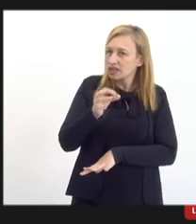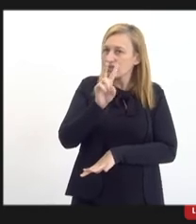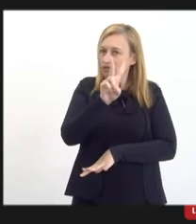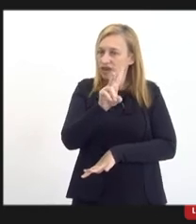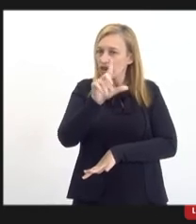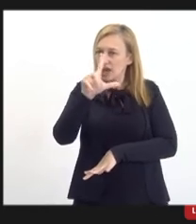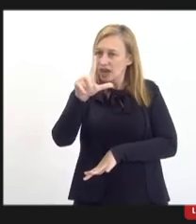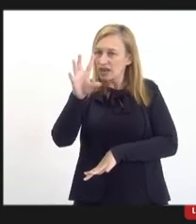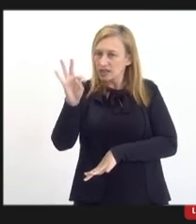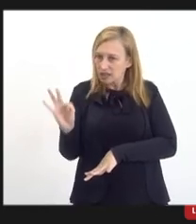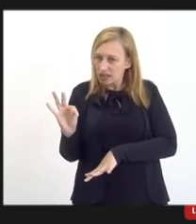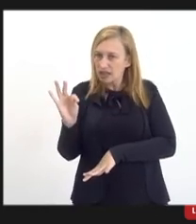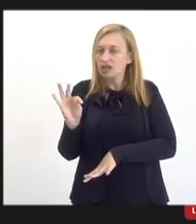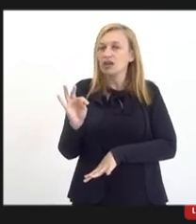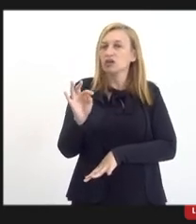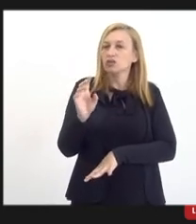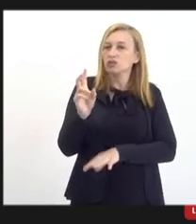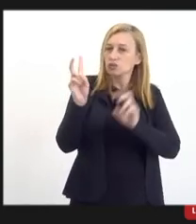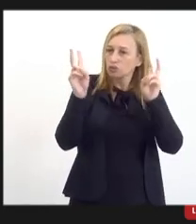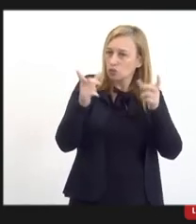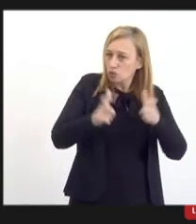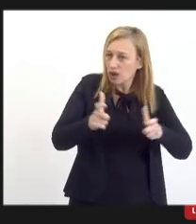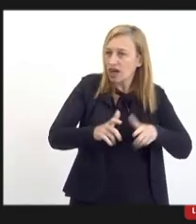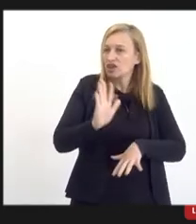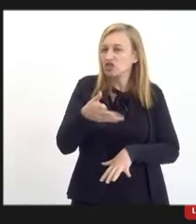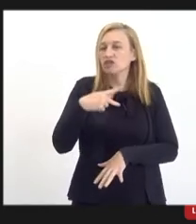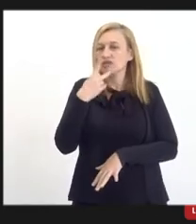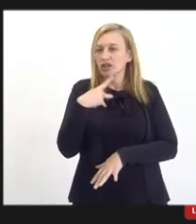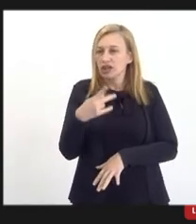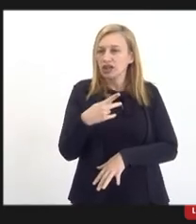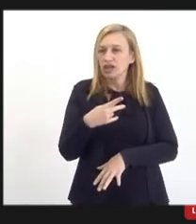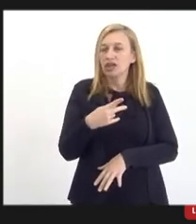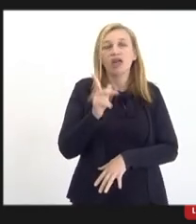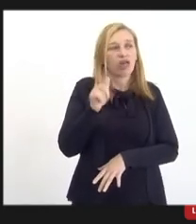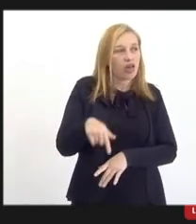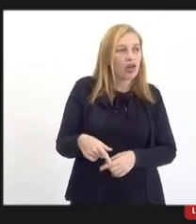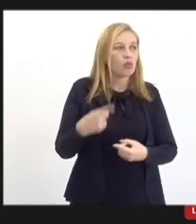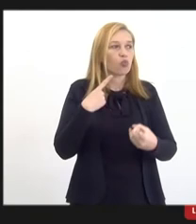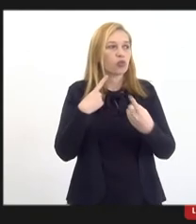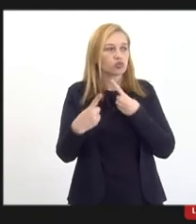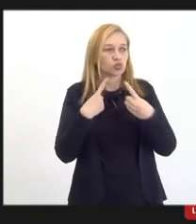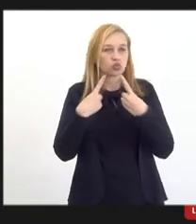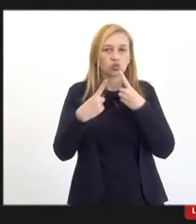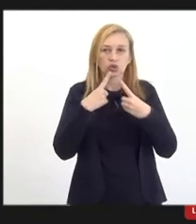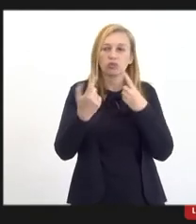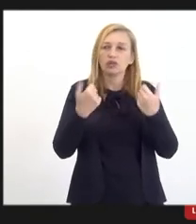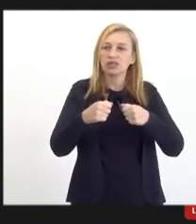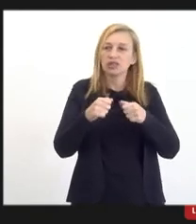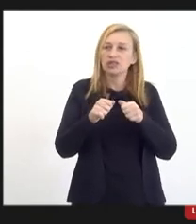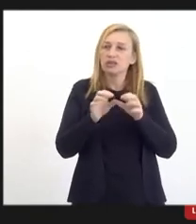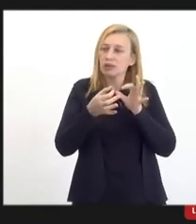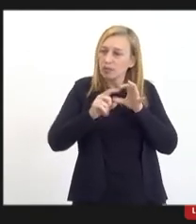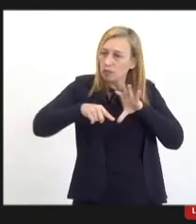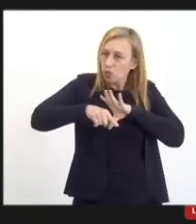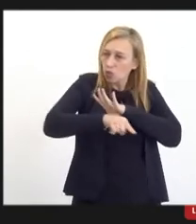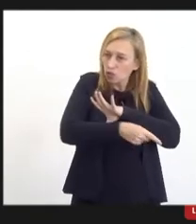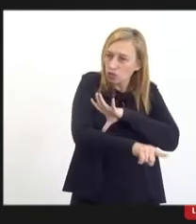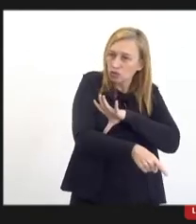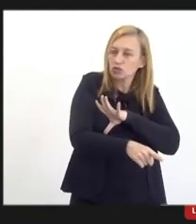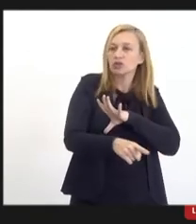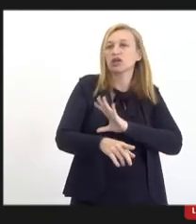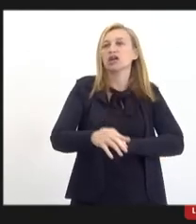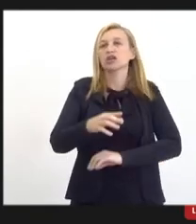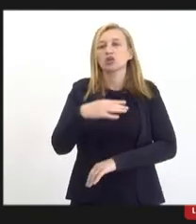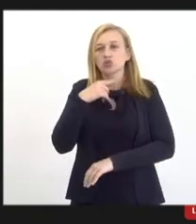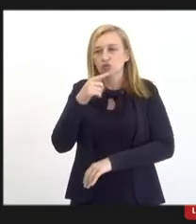no trecho que eu mencionei. é um debate que tem que ser mais aprofundado sem sombra